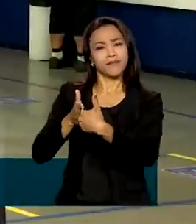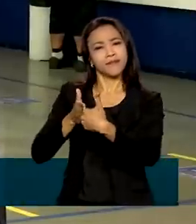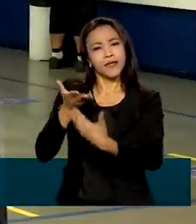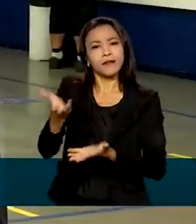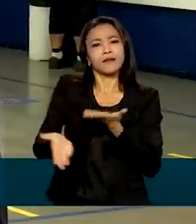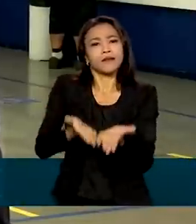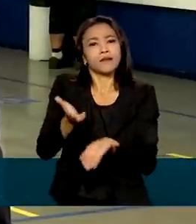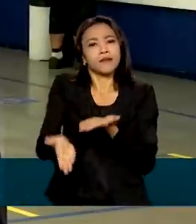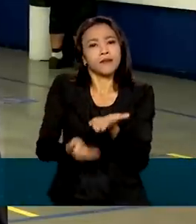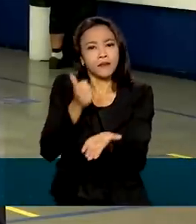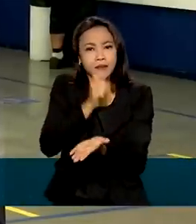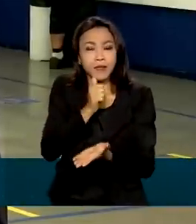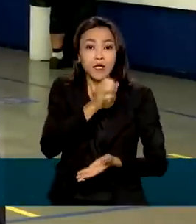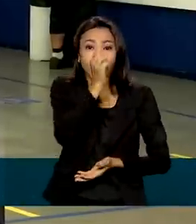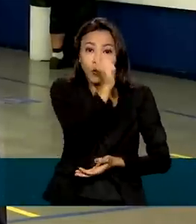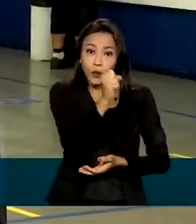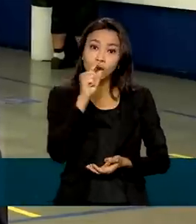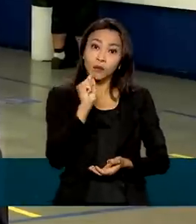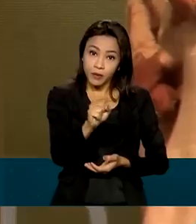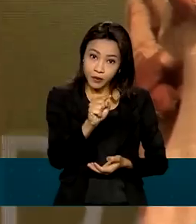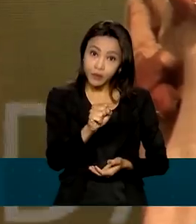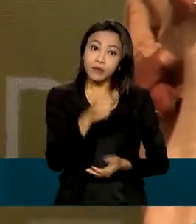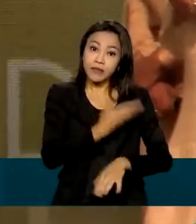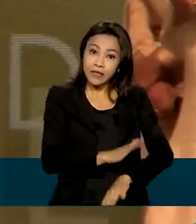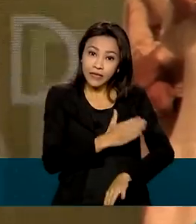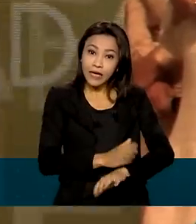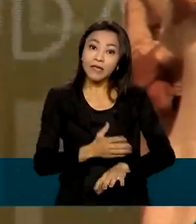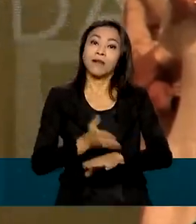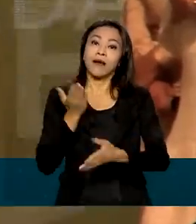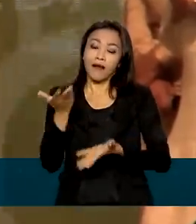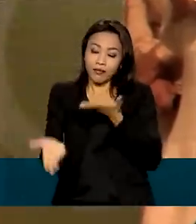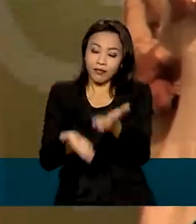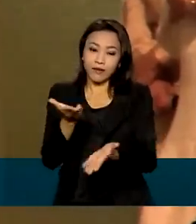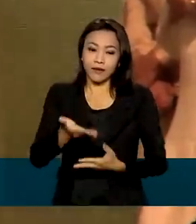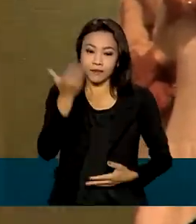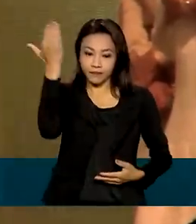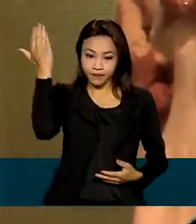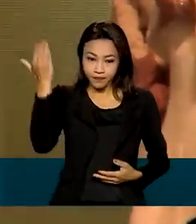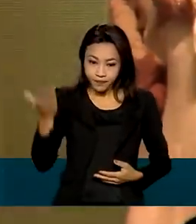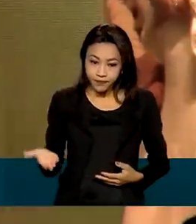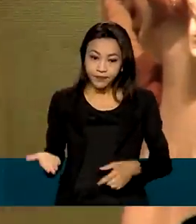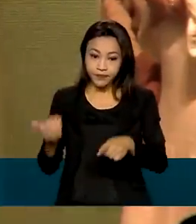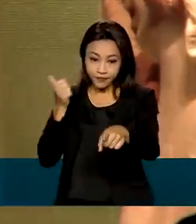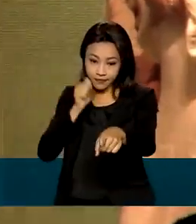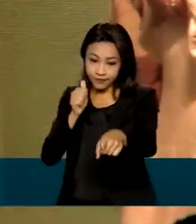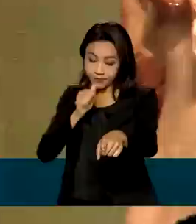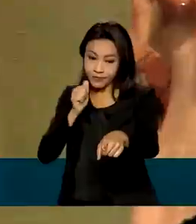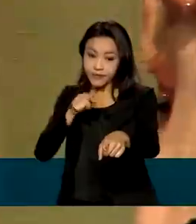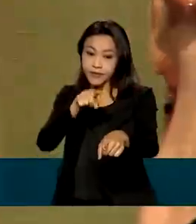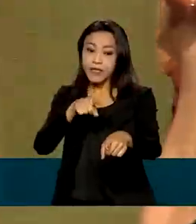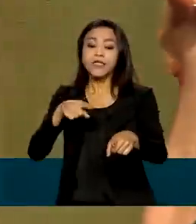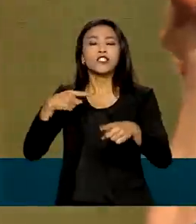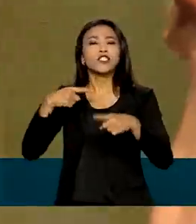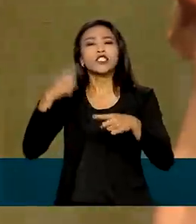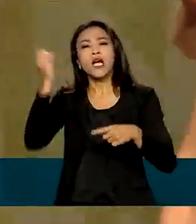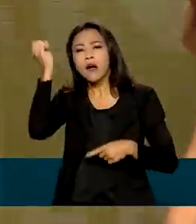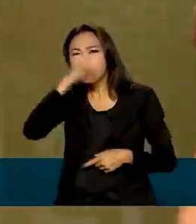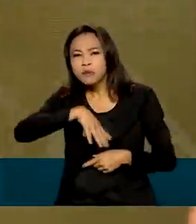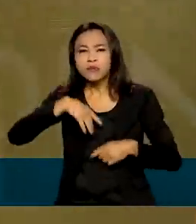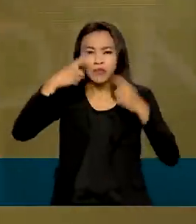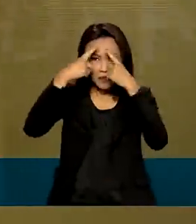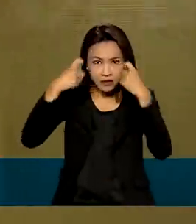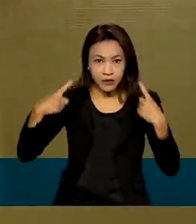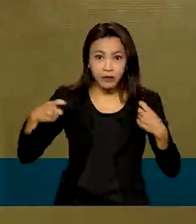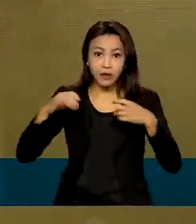funcionários capacitados para atendê-las. No evento, a integrante do Instituto Liberta de Combate ao Abuso Sexual Infantil